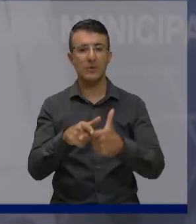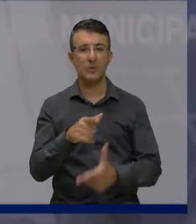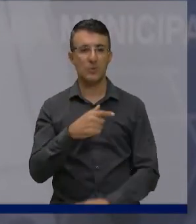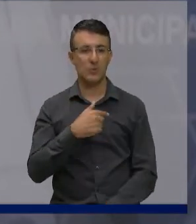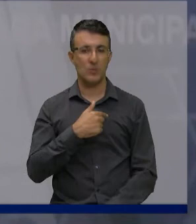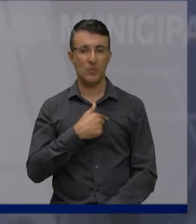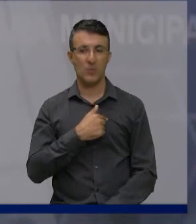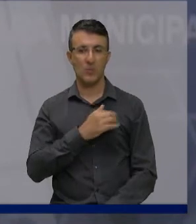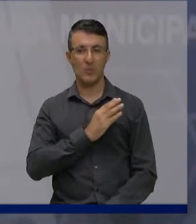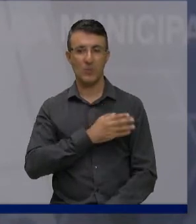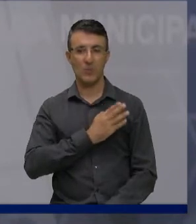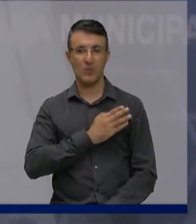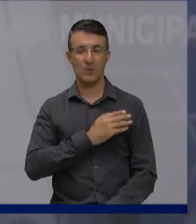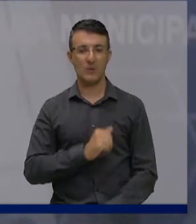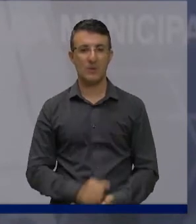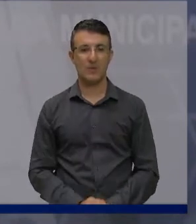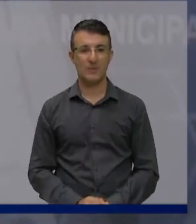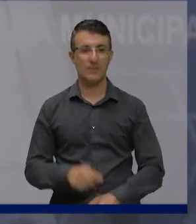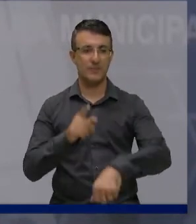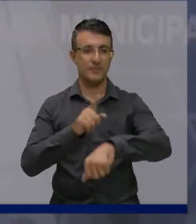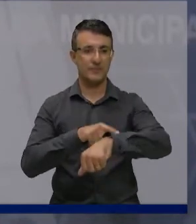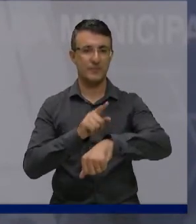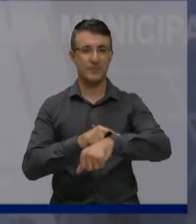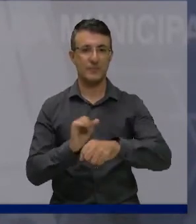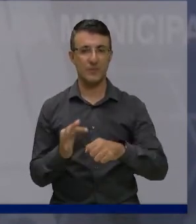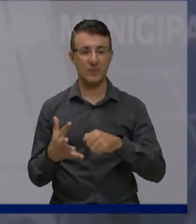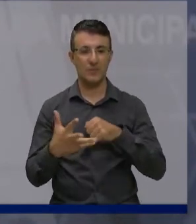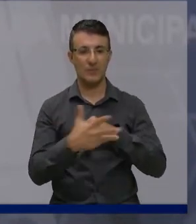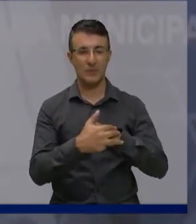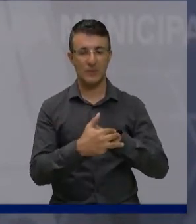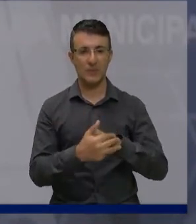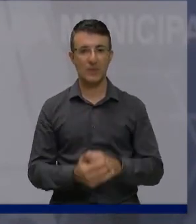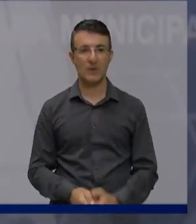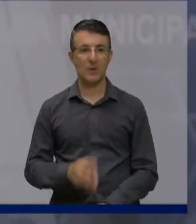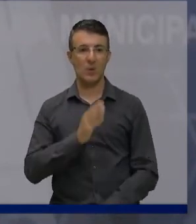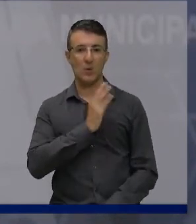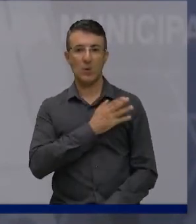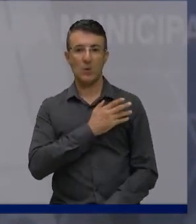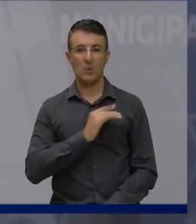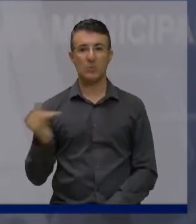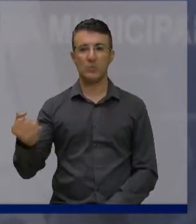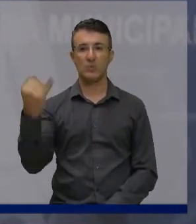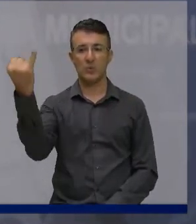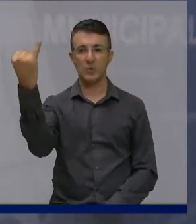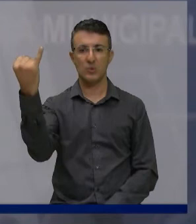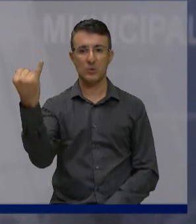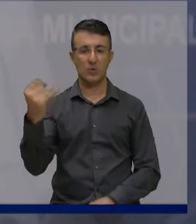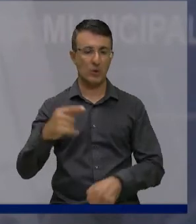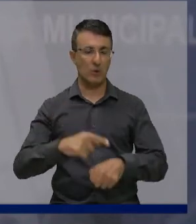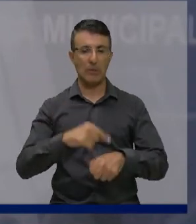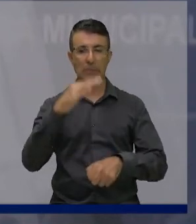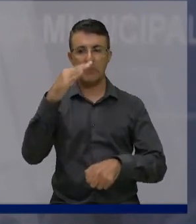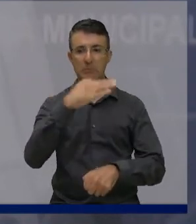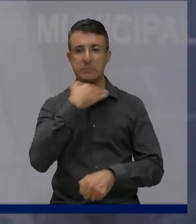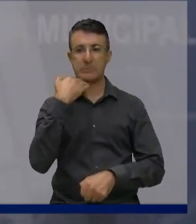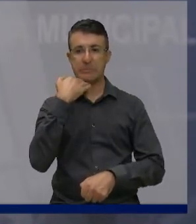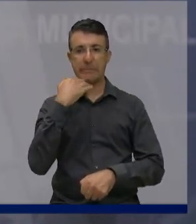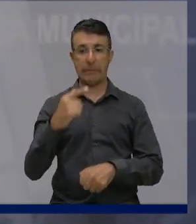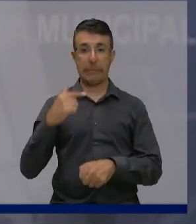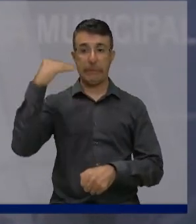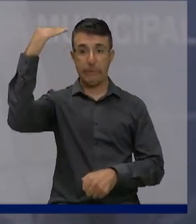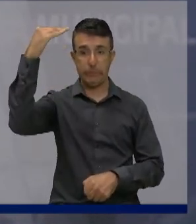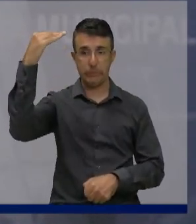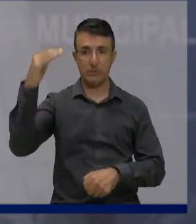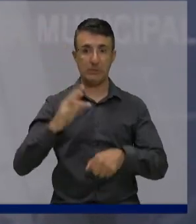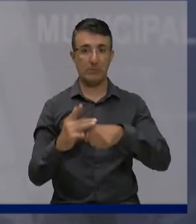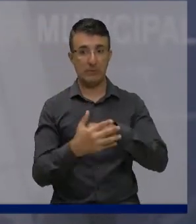em tempos de covid também o coração é importante porque mata tanto quanto ou mais que o covid pode colocar a